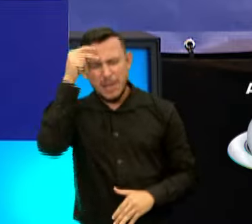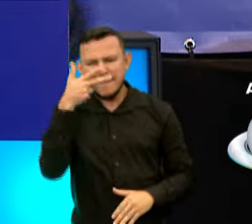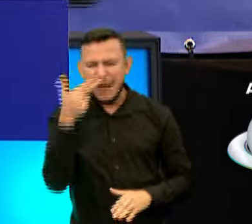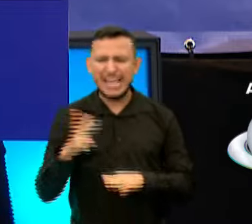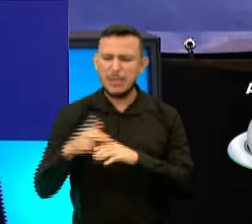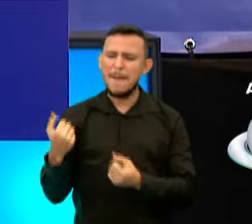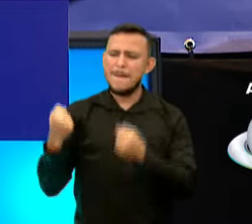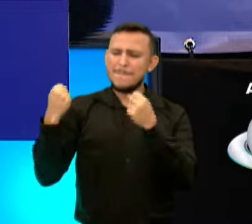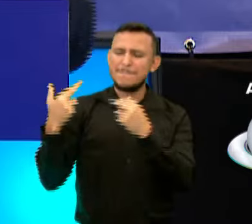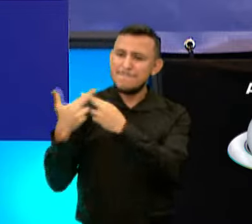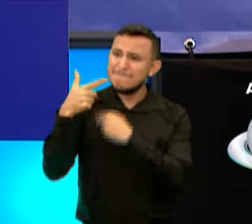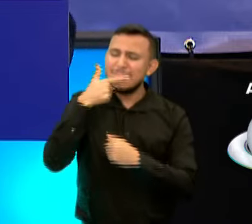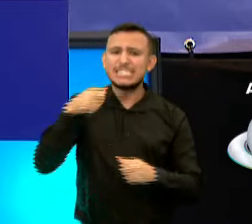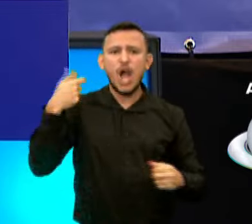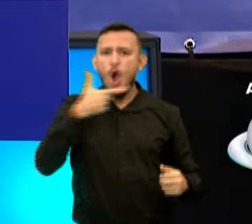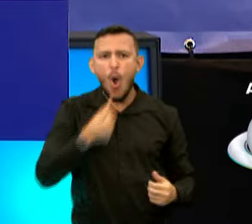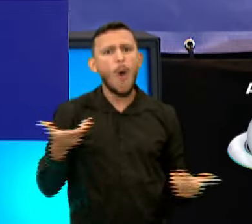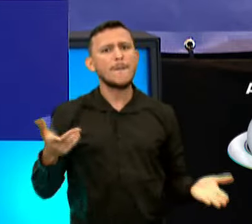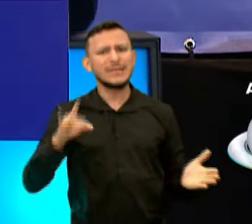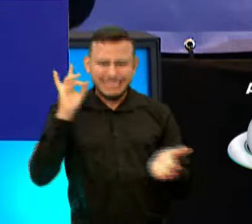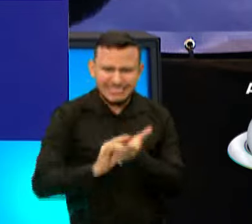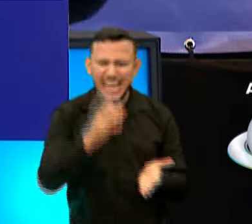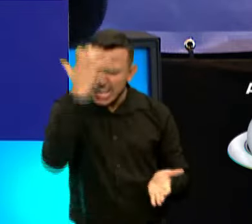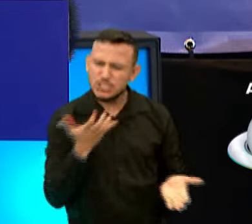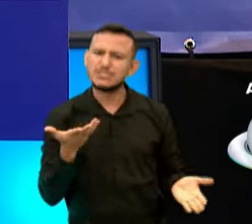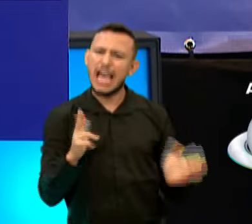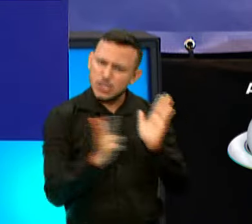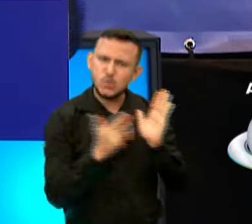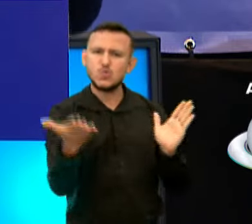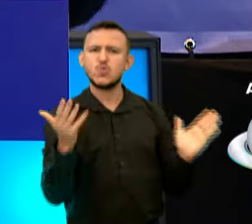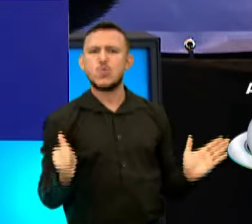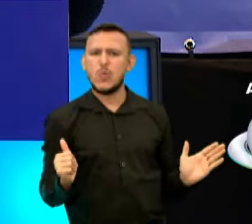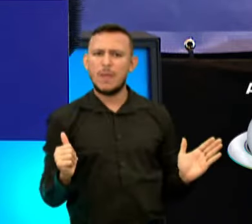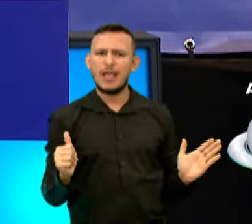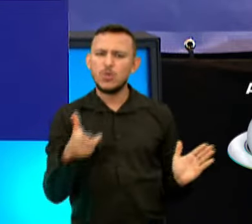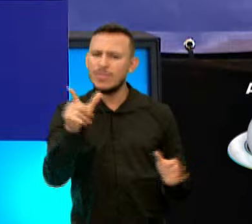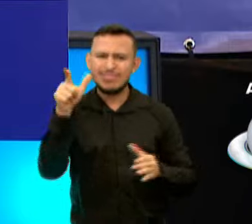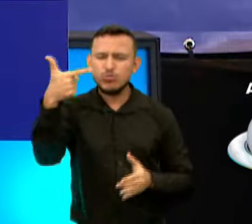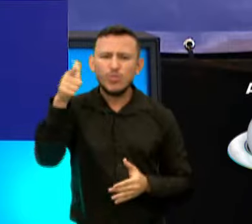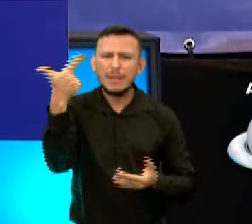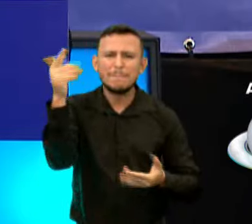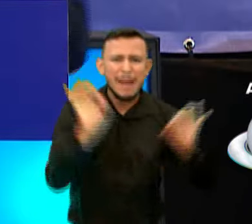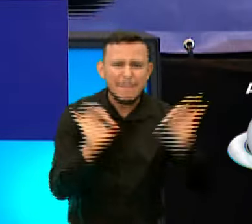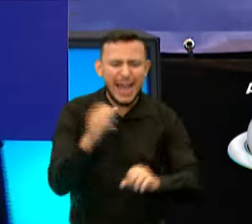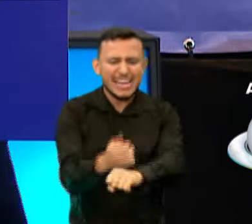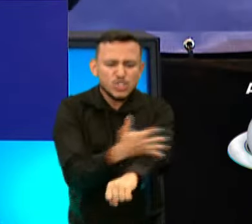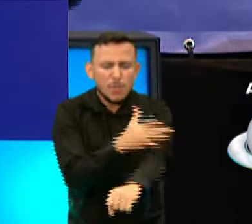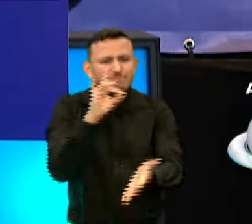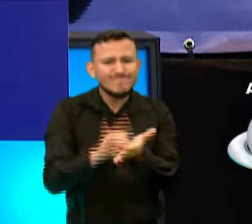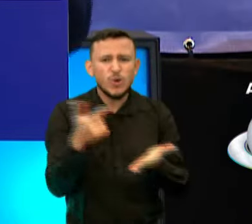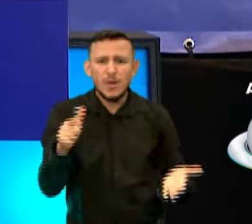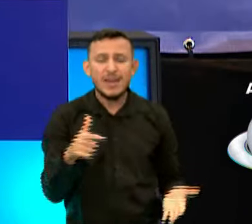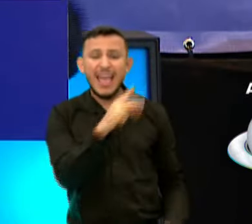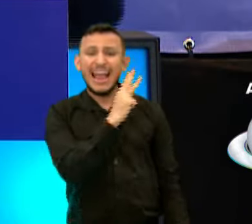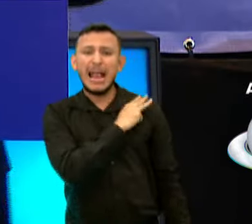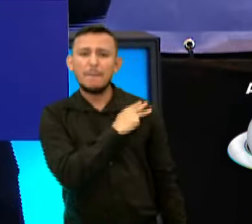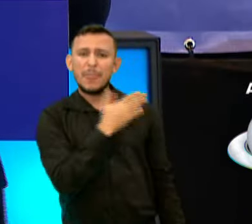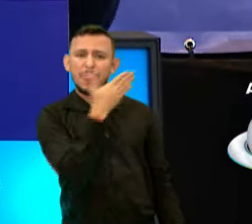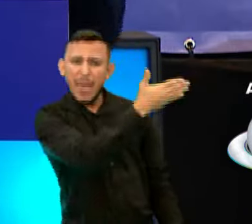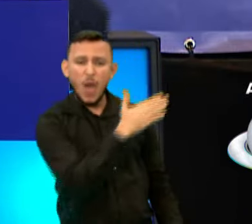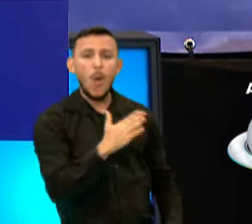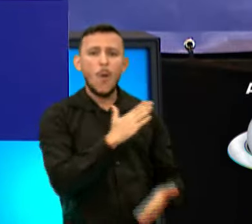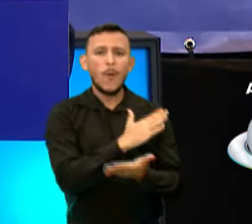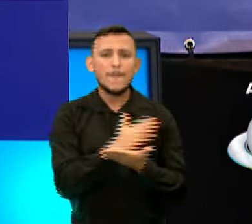nas suas costas. Tem que ser homem, candidato André. Assuma, rapaz. Você não está preparado emocionalmente. O capitão Wagner